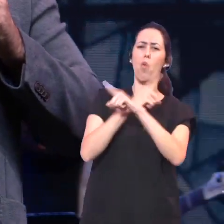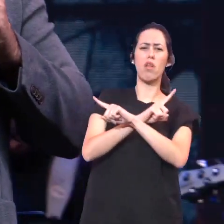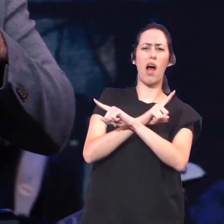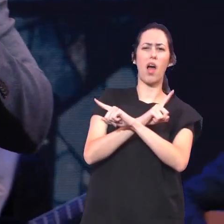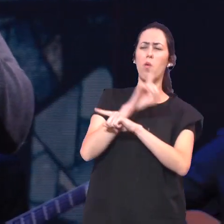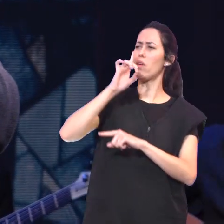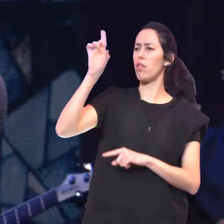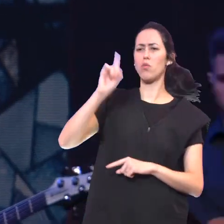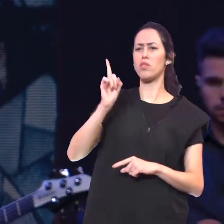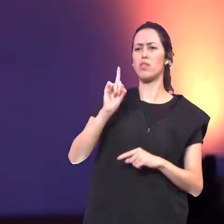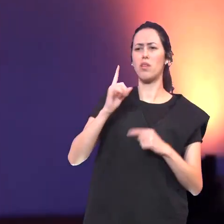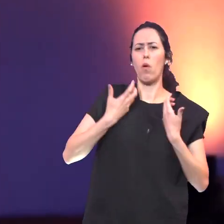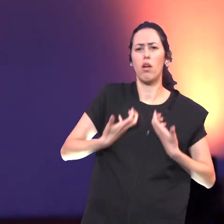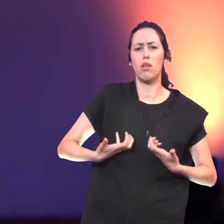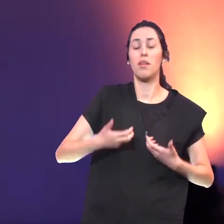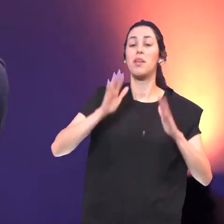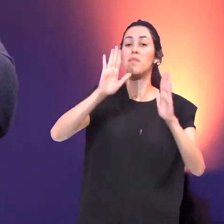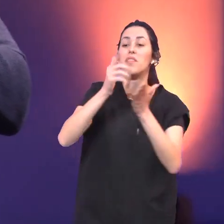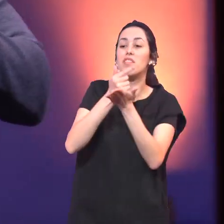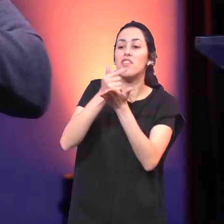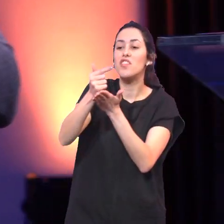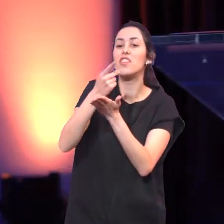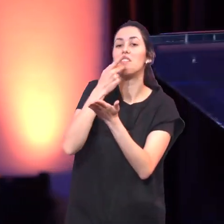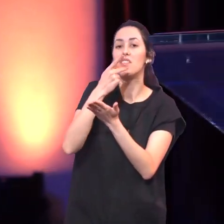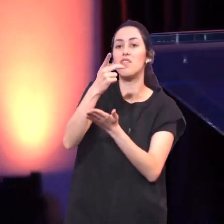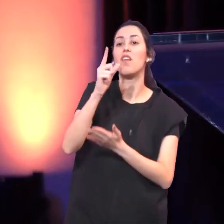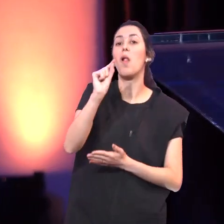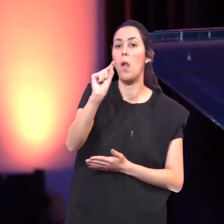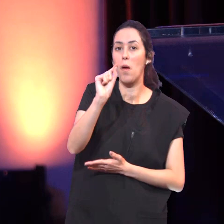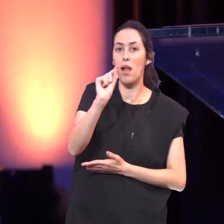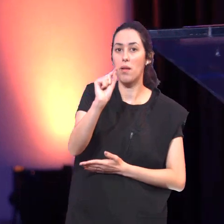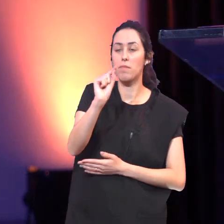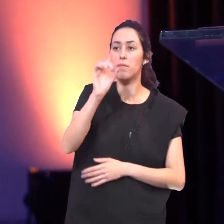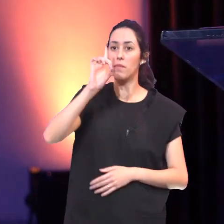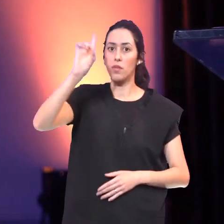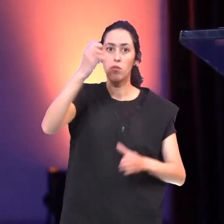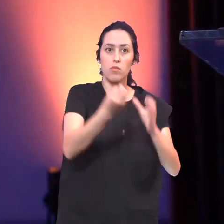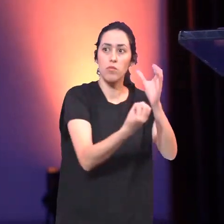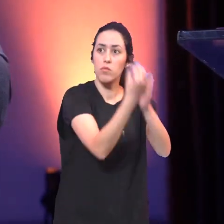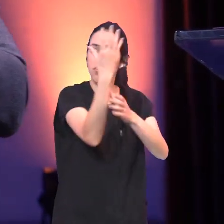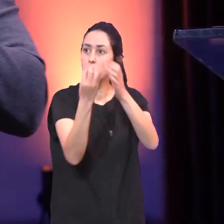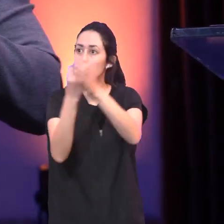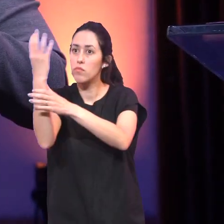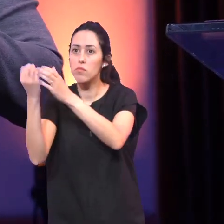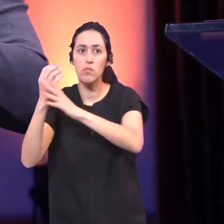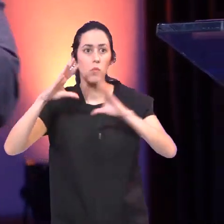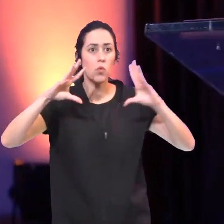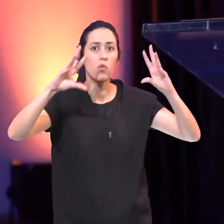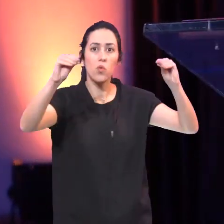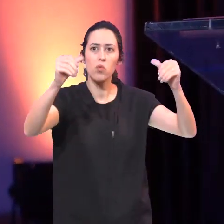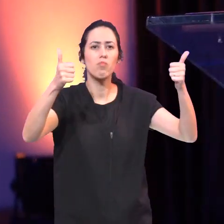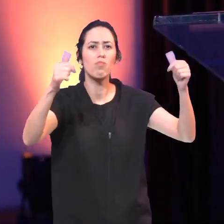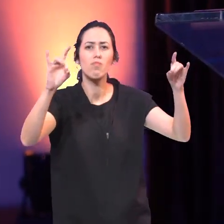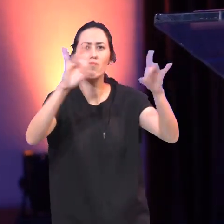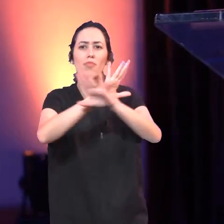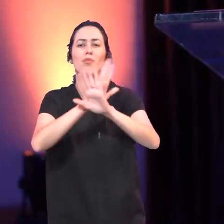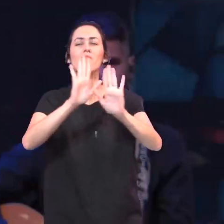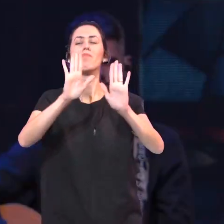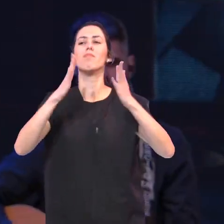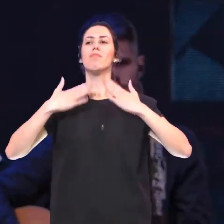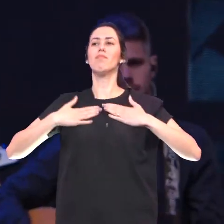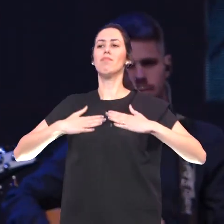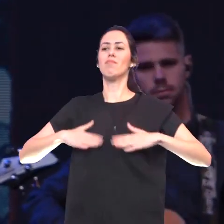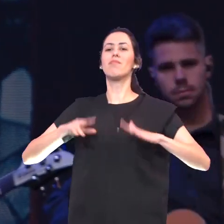é que Gênesis 2, 2 Diz que Deus Descansou Da obra que realizara Porque esse descanso Aponta para